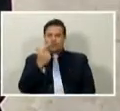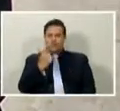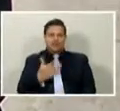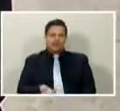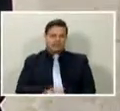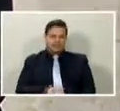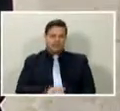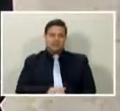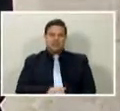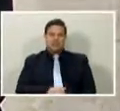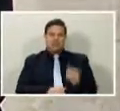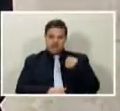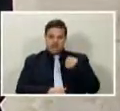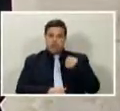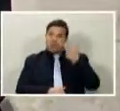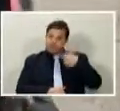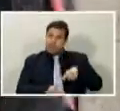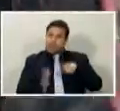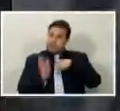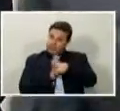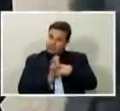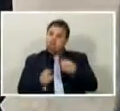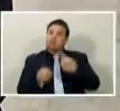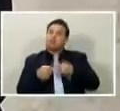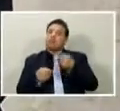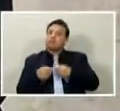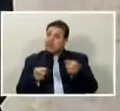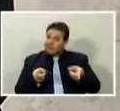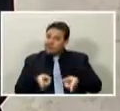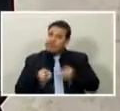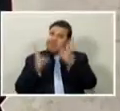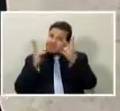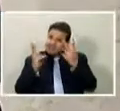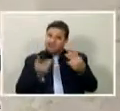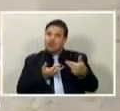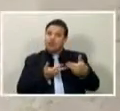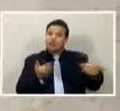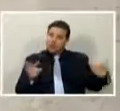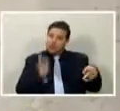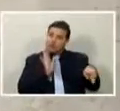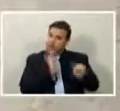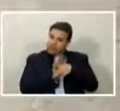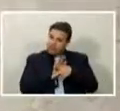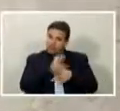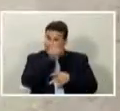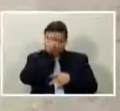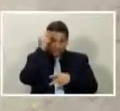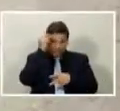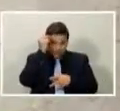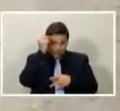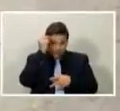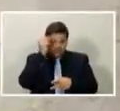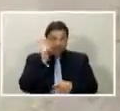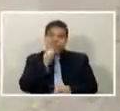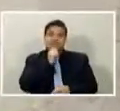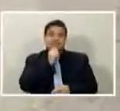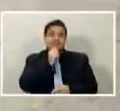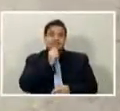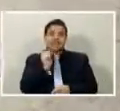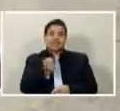E aí eu entendo, aí eu pergunto, por que vender um patrimônio público dessa envergadura sem a gente